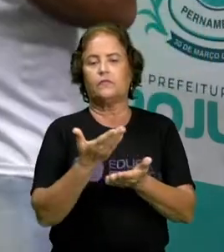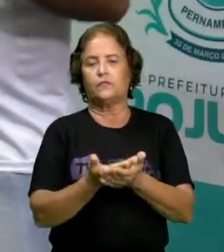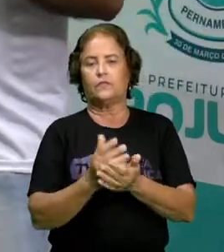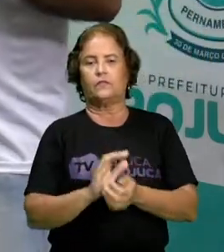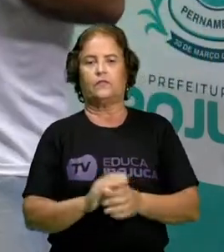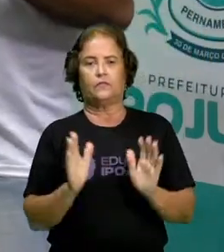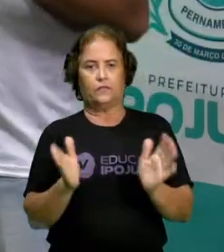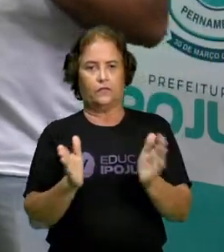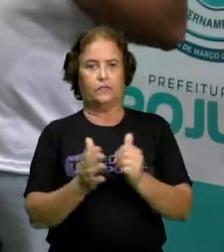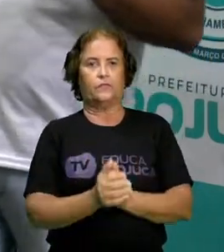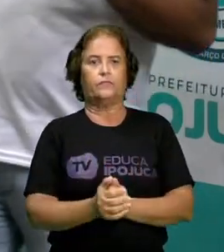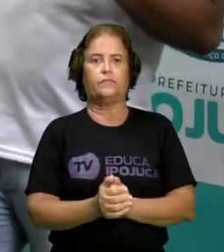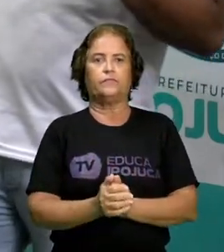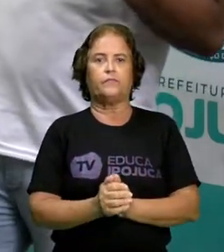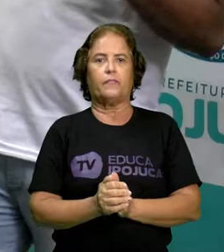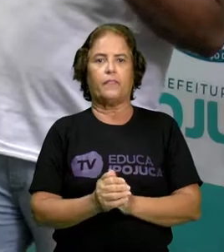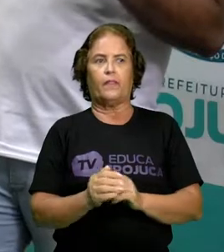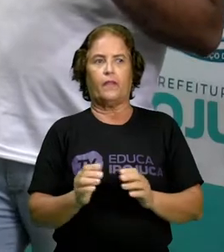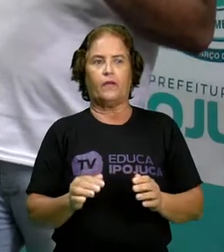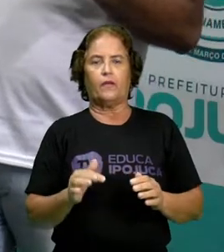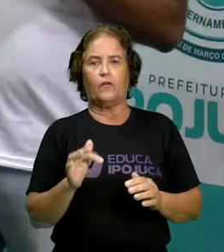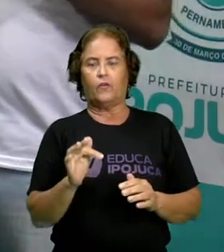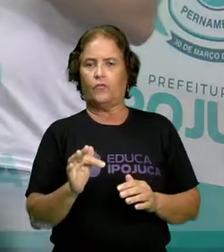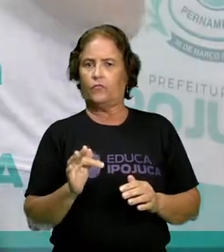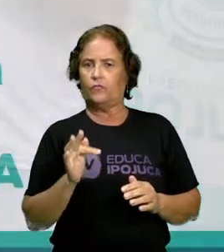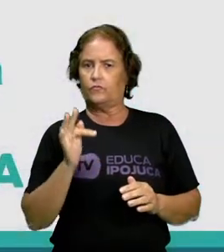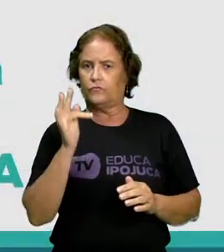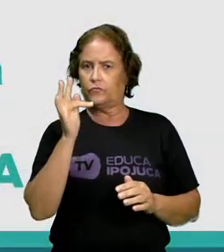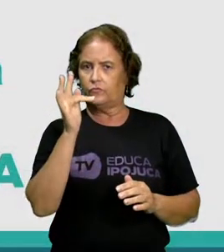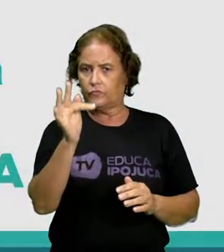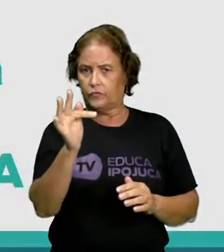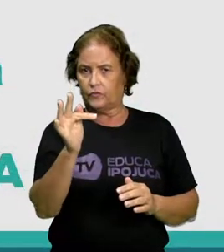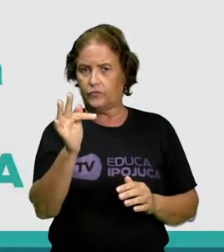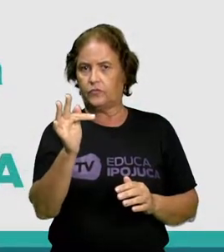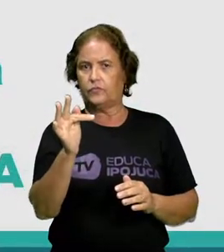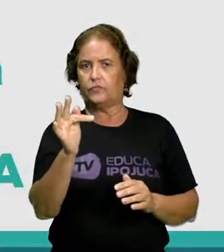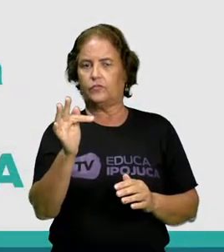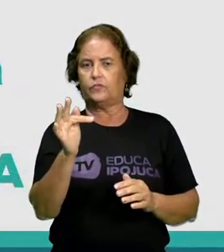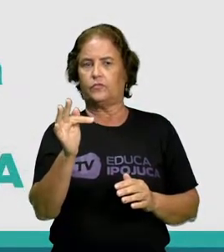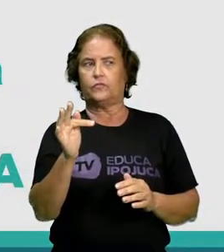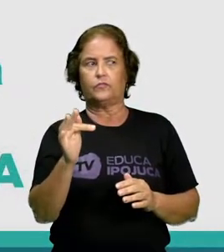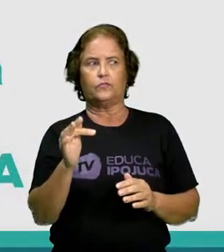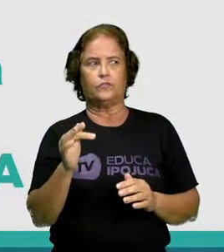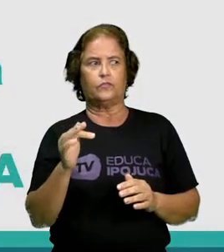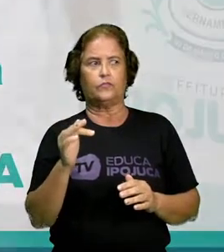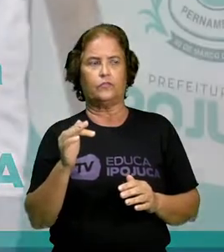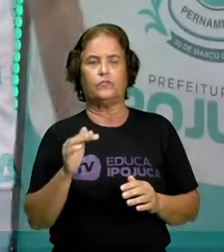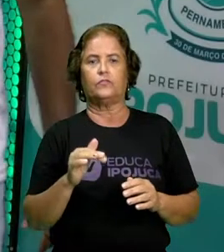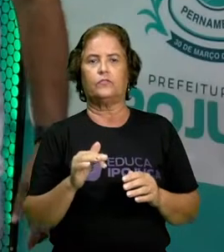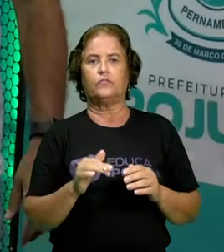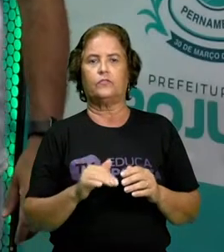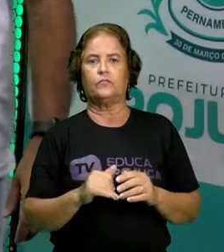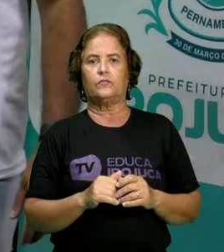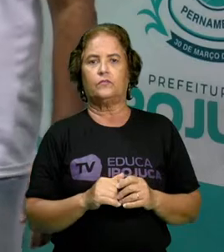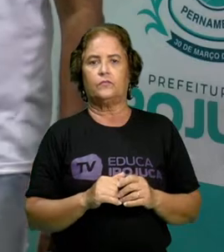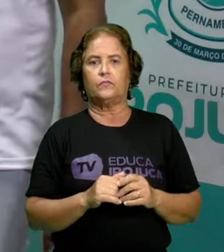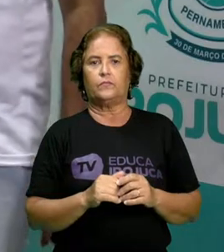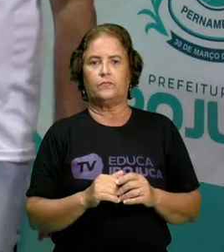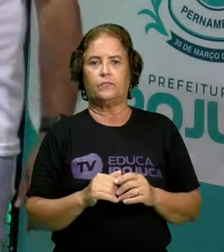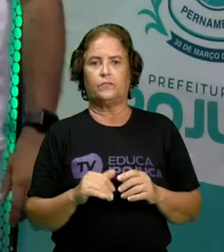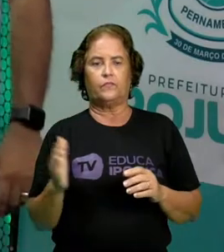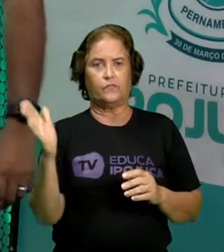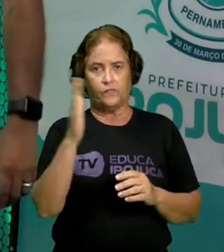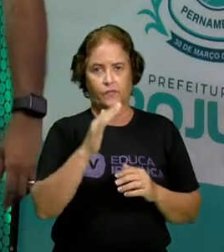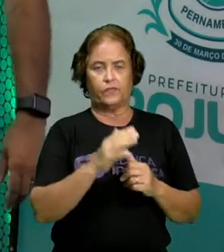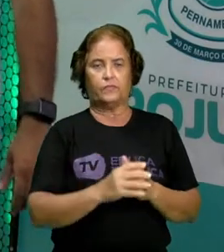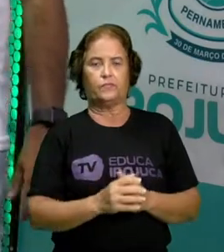Future with Will. O futuro com o Will. Let's go! Vamos